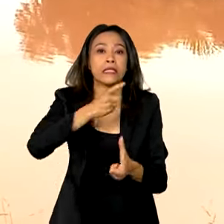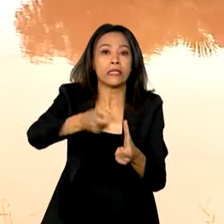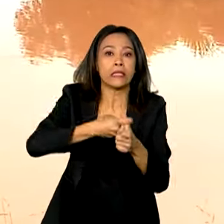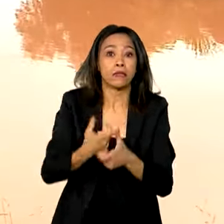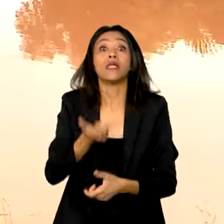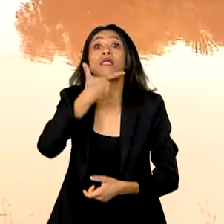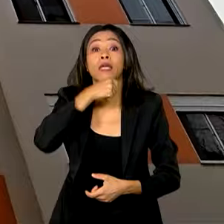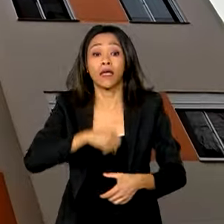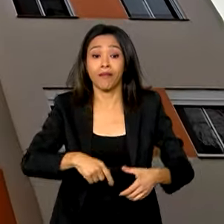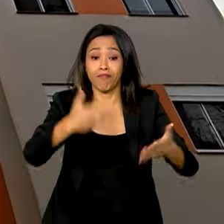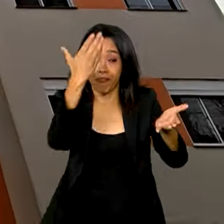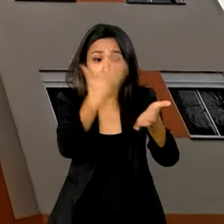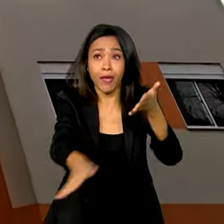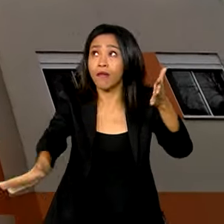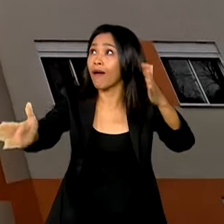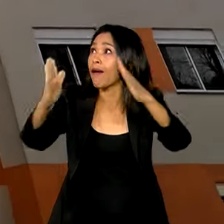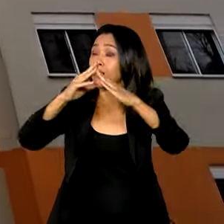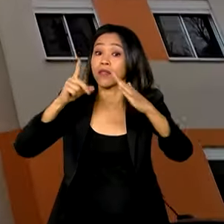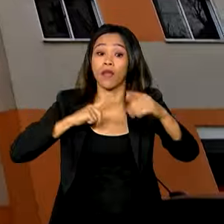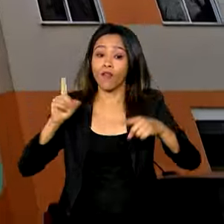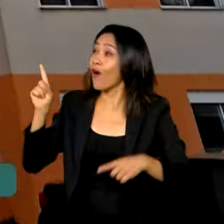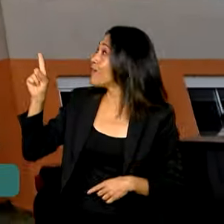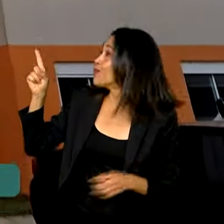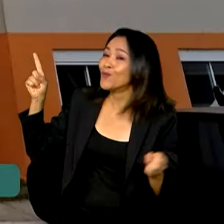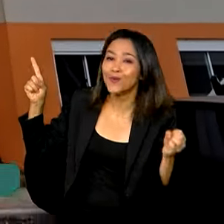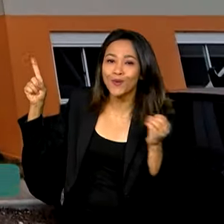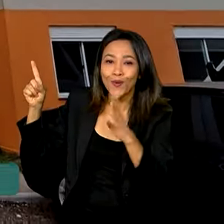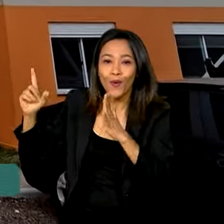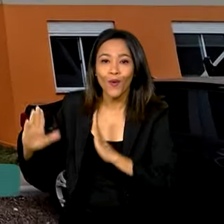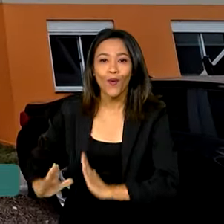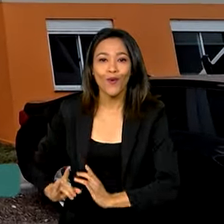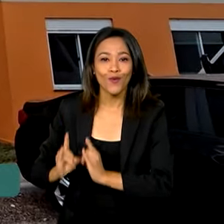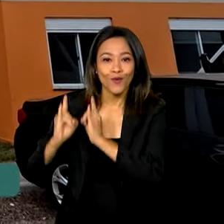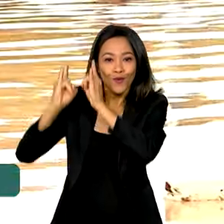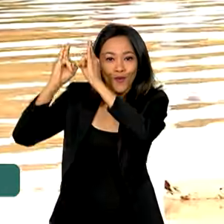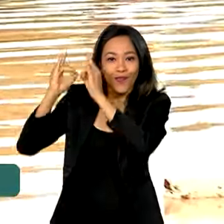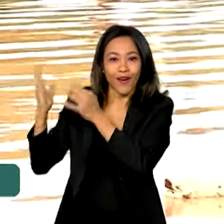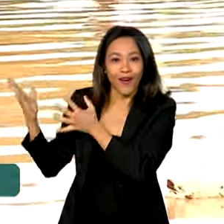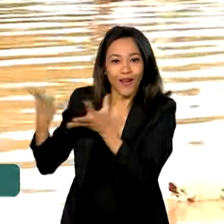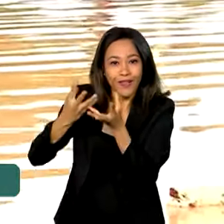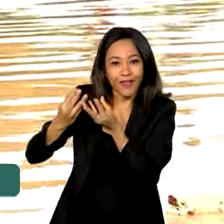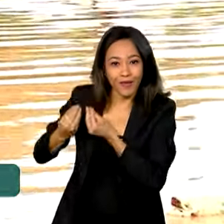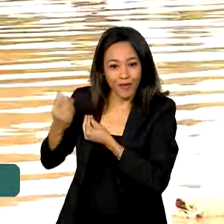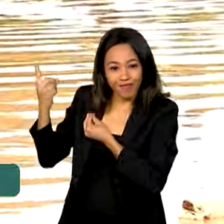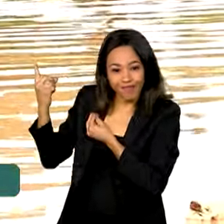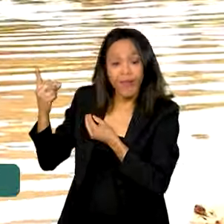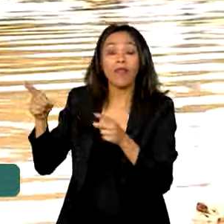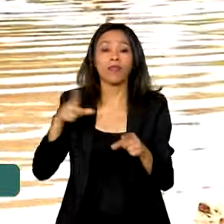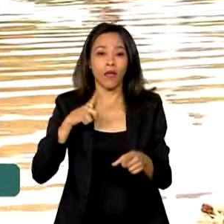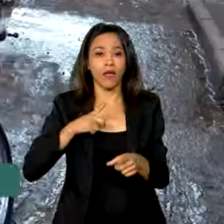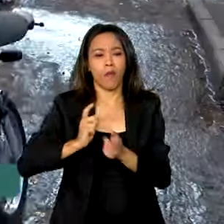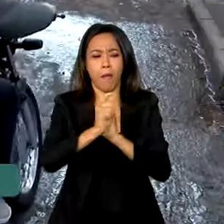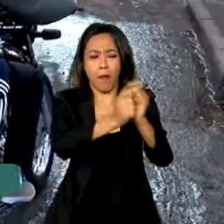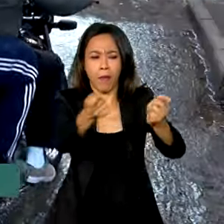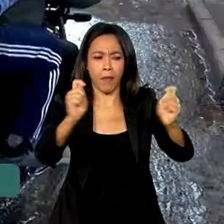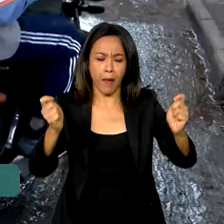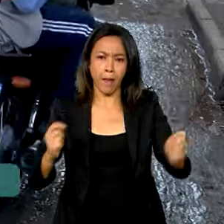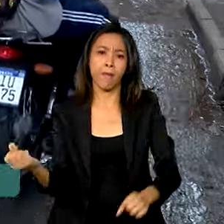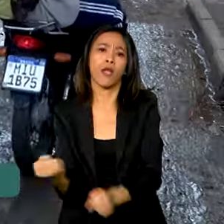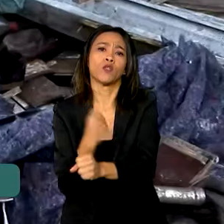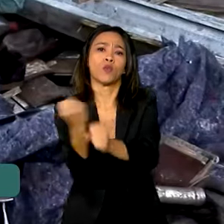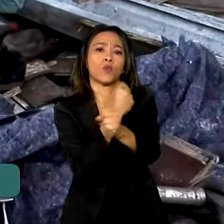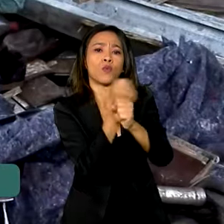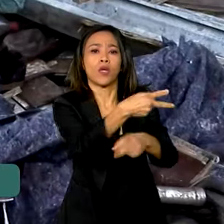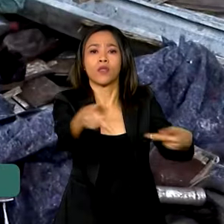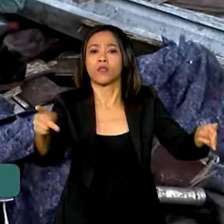quem perdeu a casa pôde contar com um imóvel novo do programa Minha Casa Minha Vida. Houve também o pagamento do auxílio reconstrução